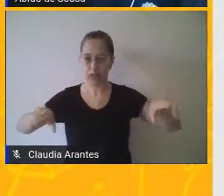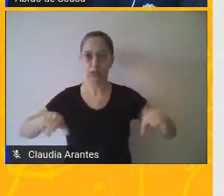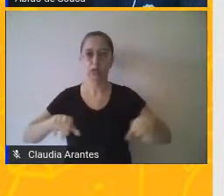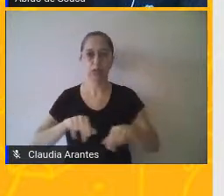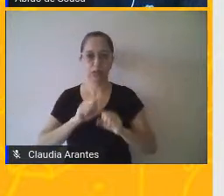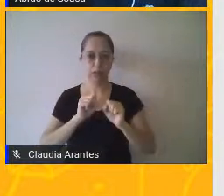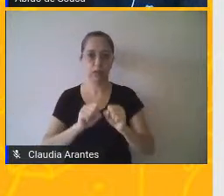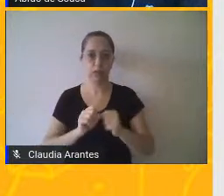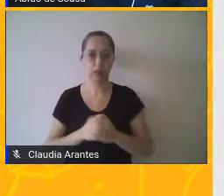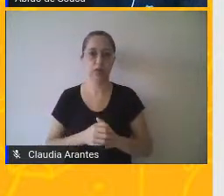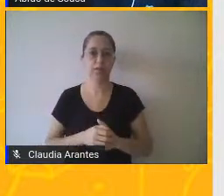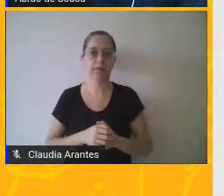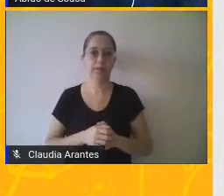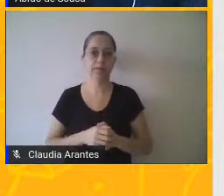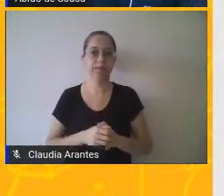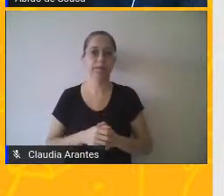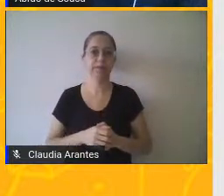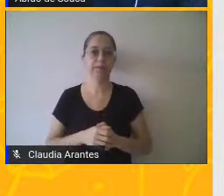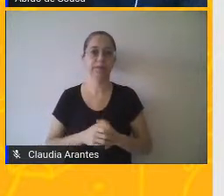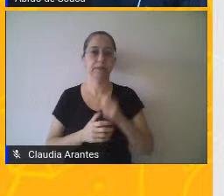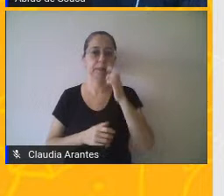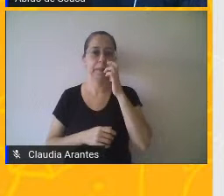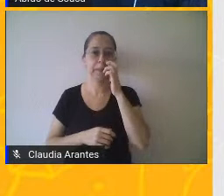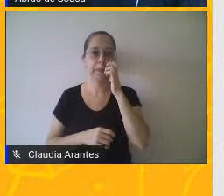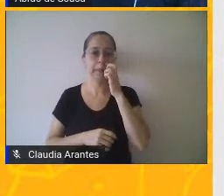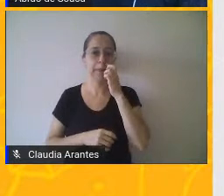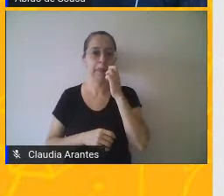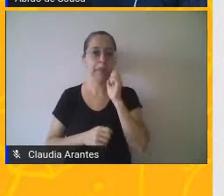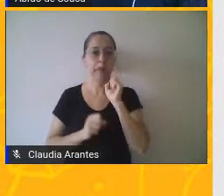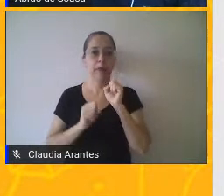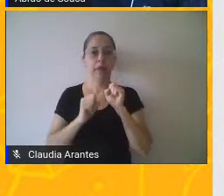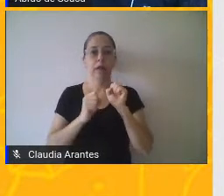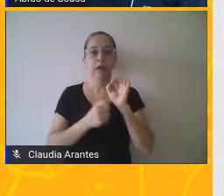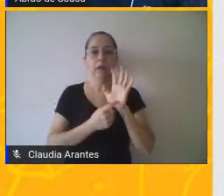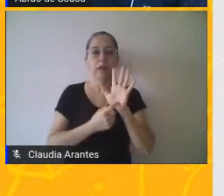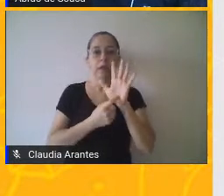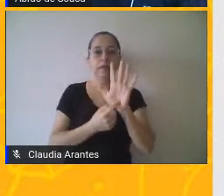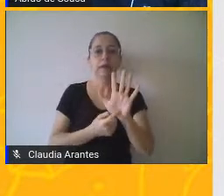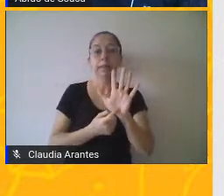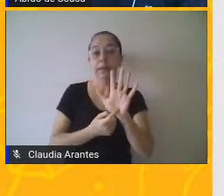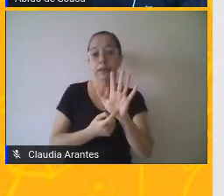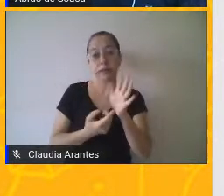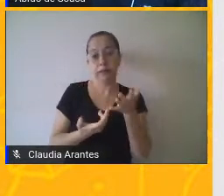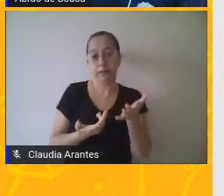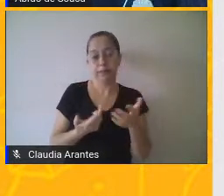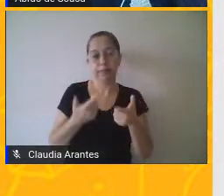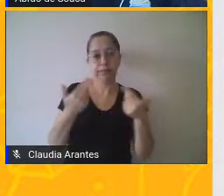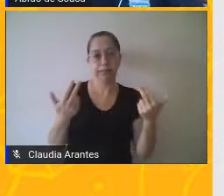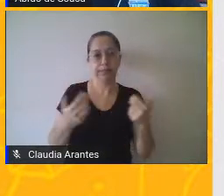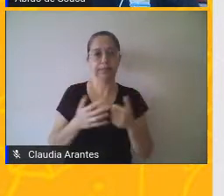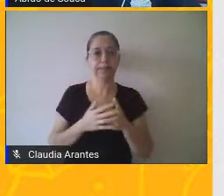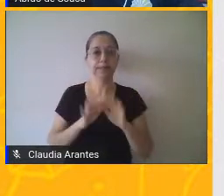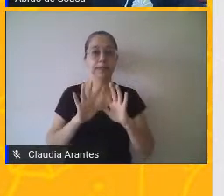acontecer de diversas formas. Ela pode aparecer, né? Então, nós já vimos aqui